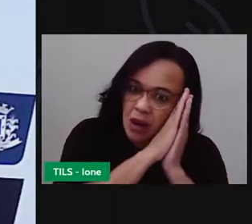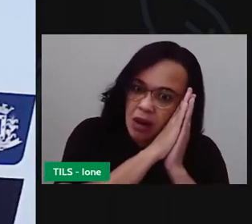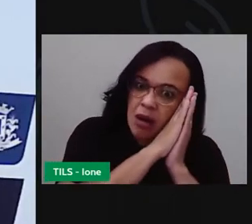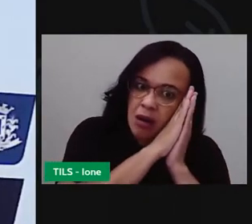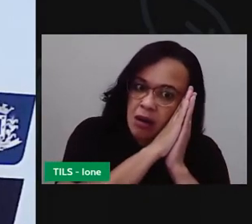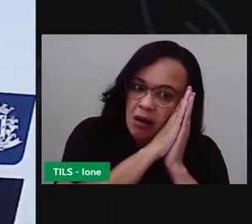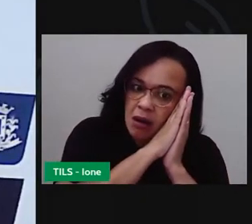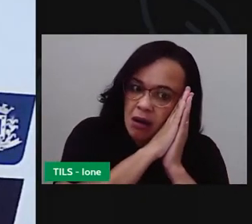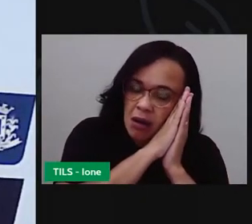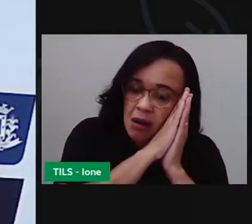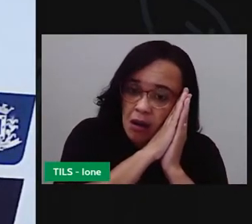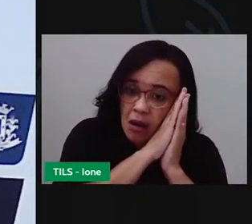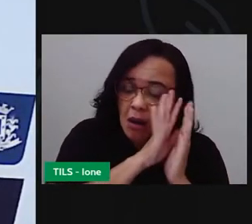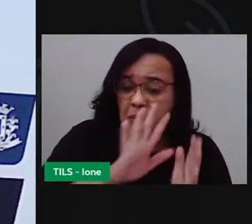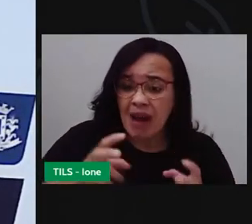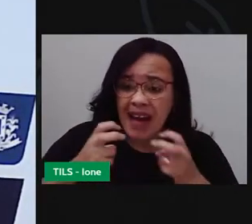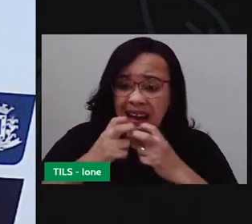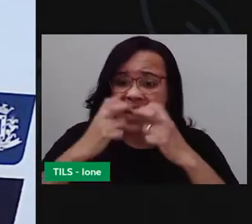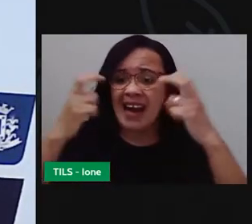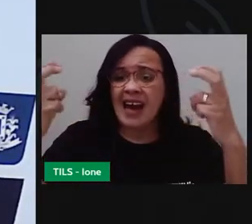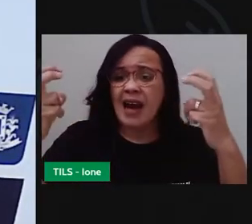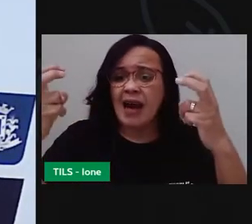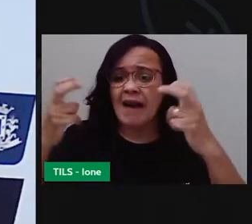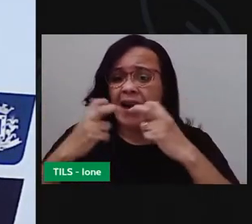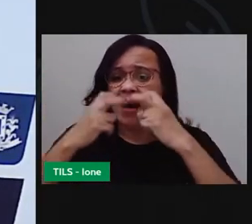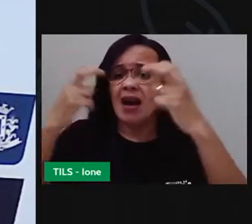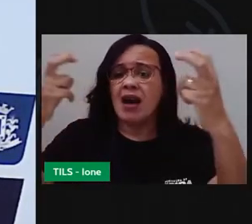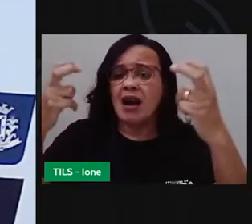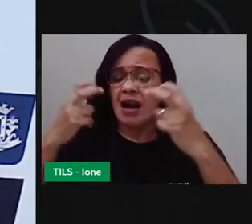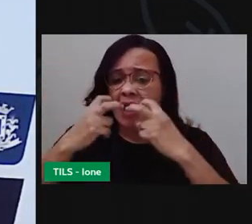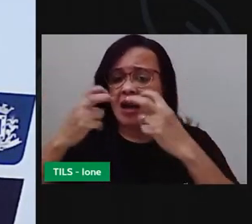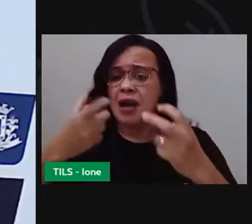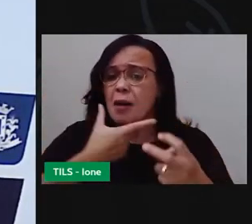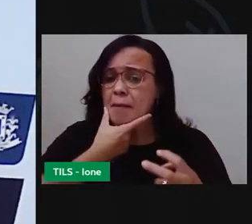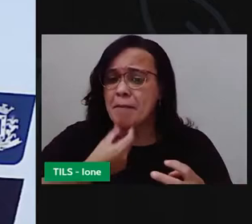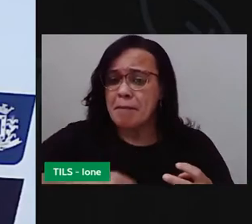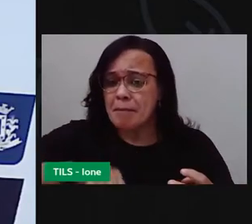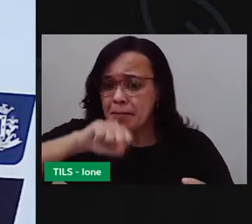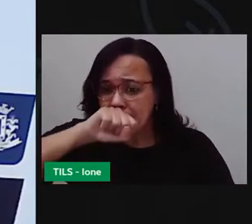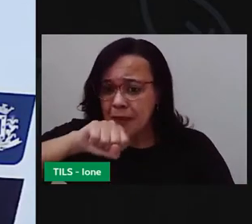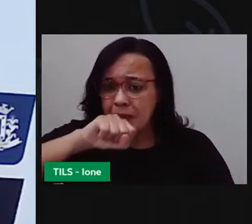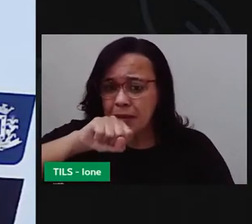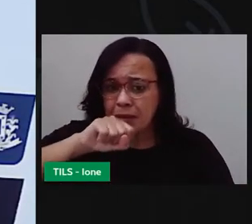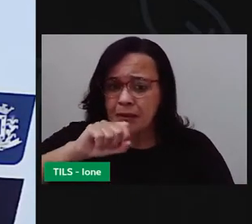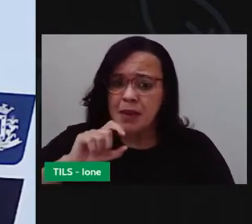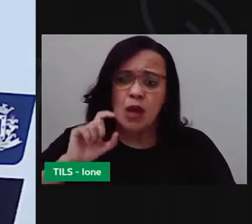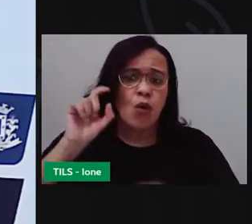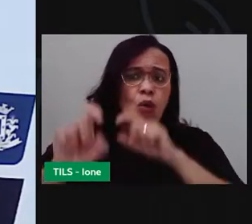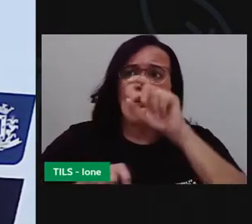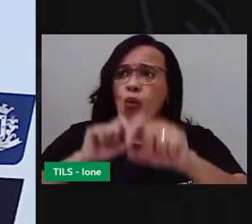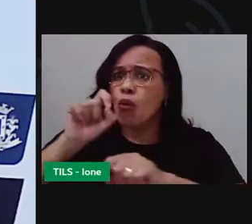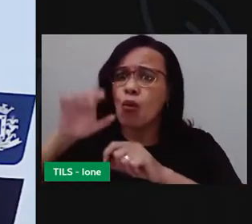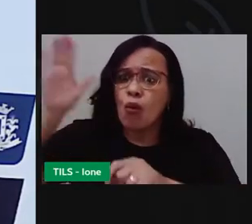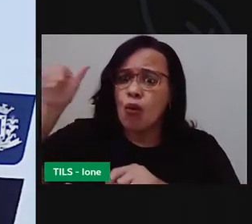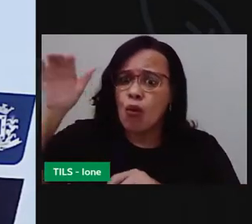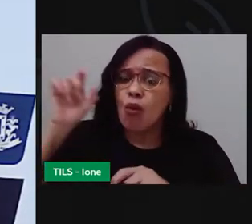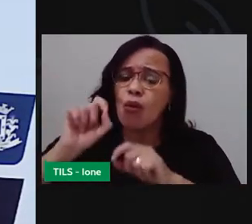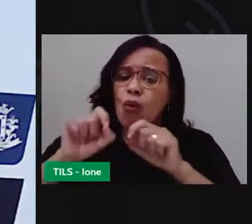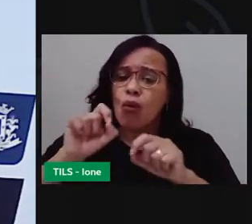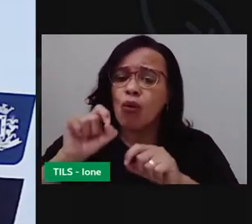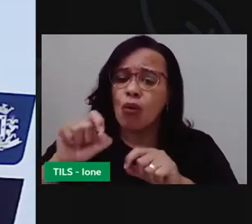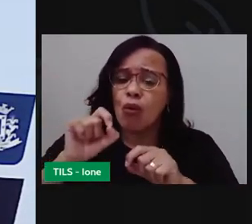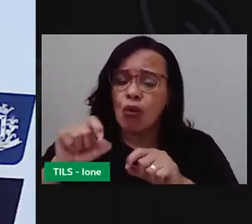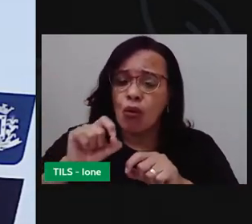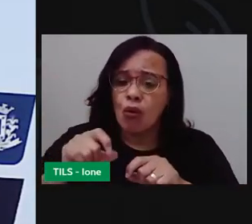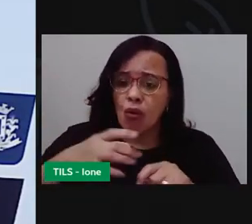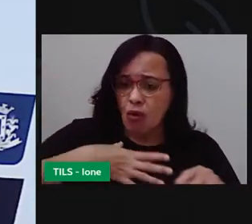grita... Papai! Mas quem será que está chamando? Será que